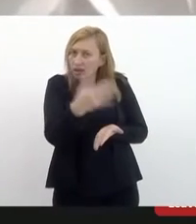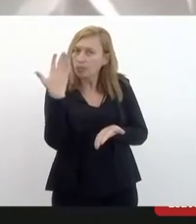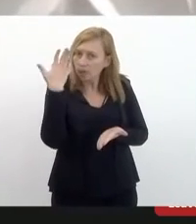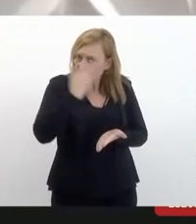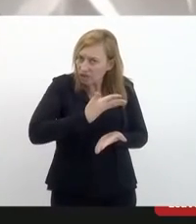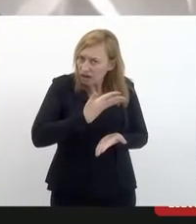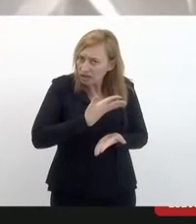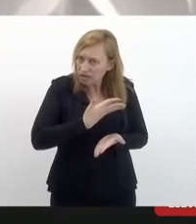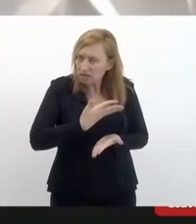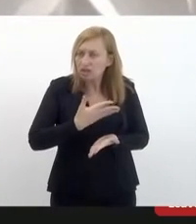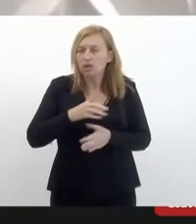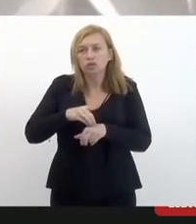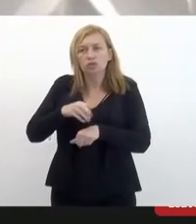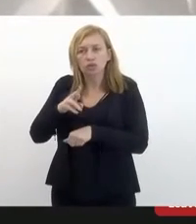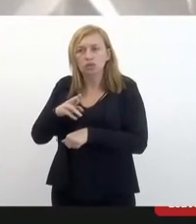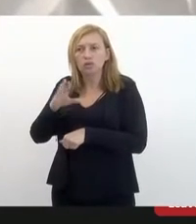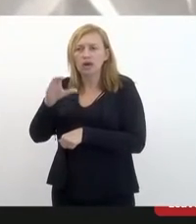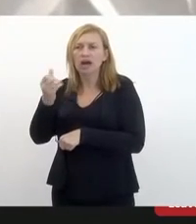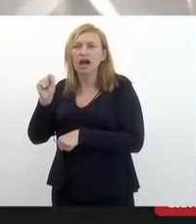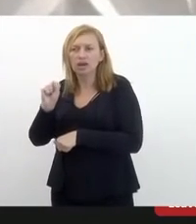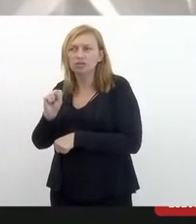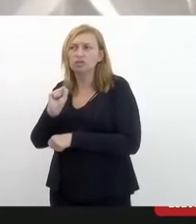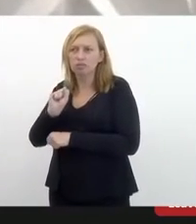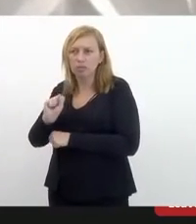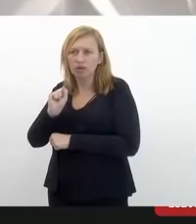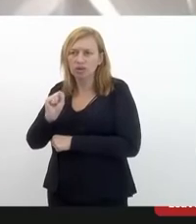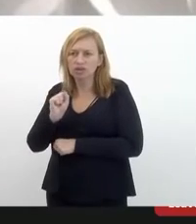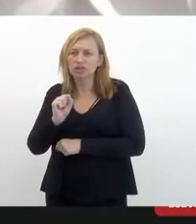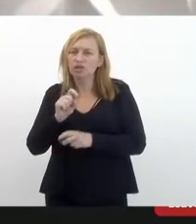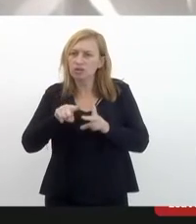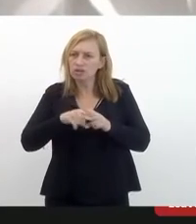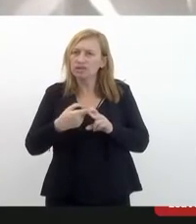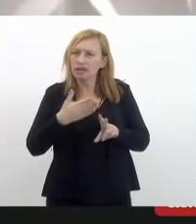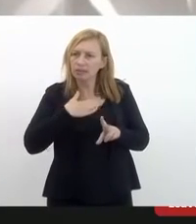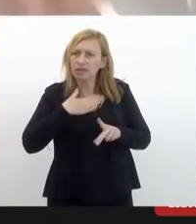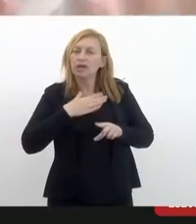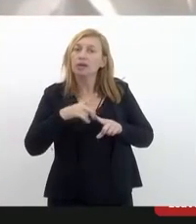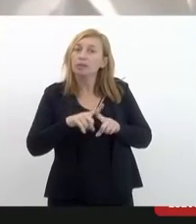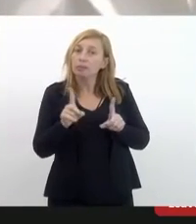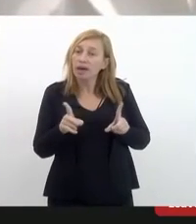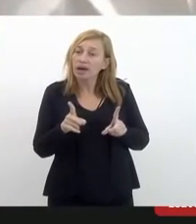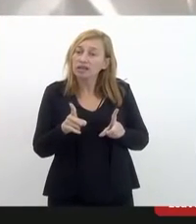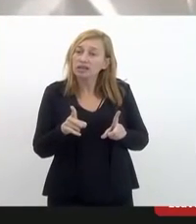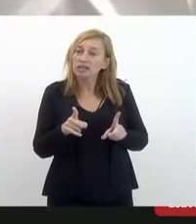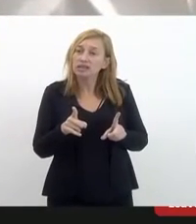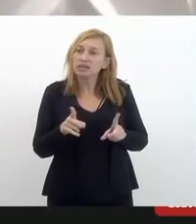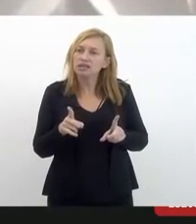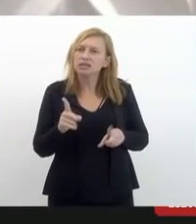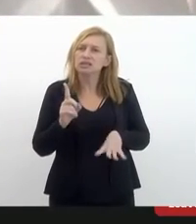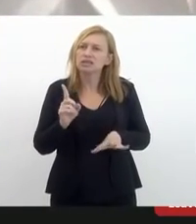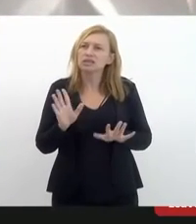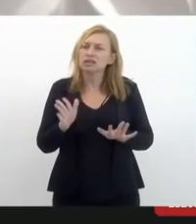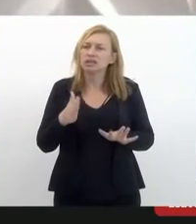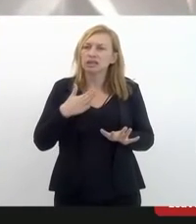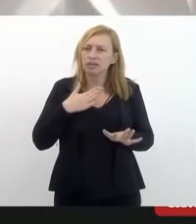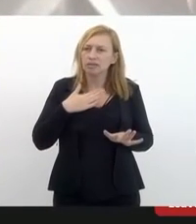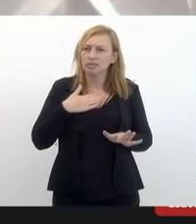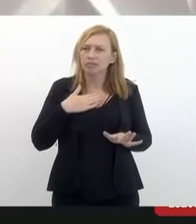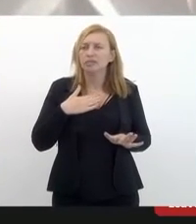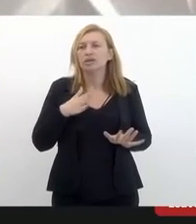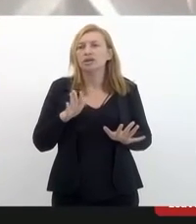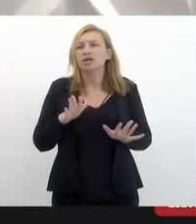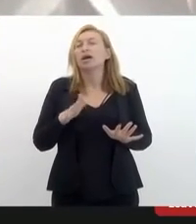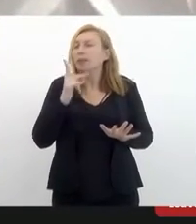Essa seria, o doutor Carlos Eduardo pode até me corrigir, mas em linhas gerais seria essa definição.